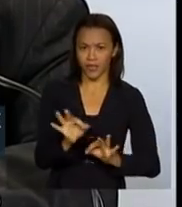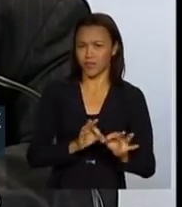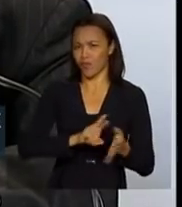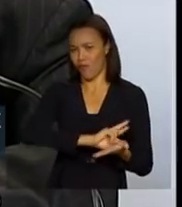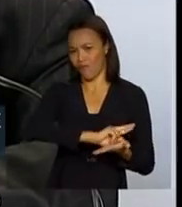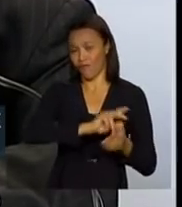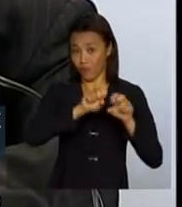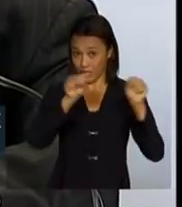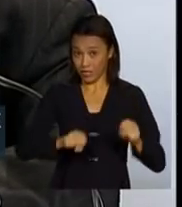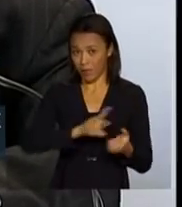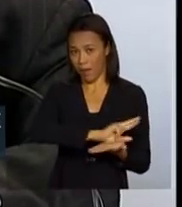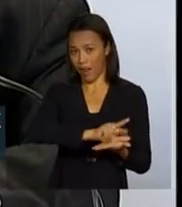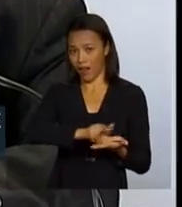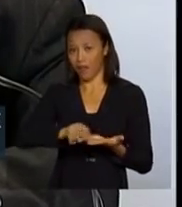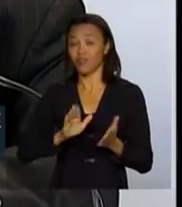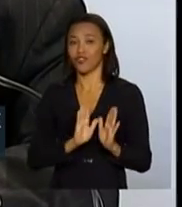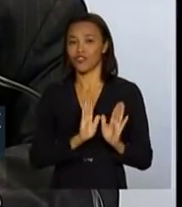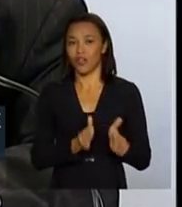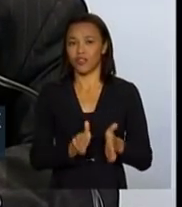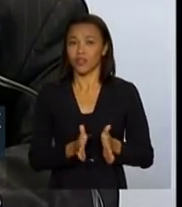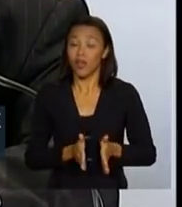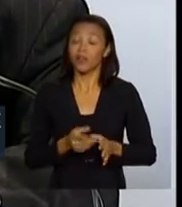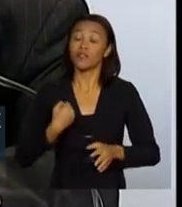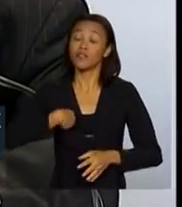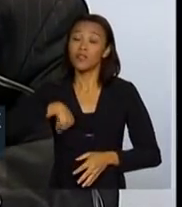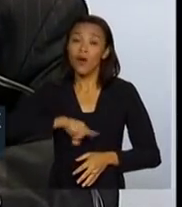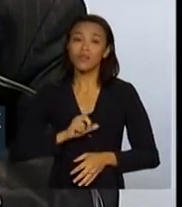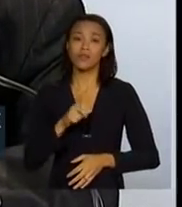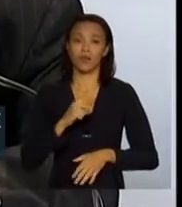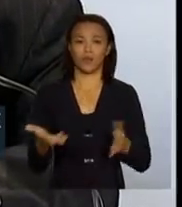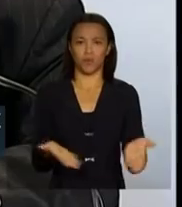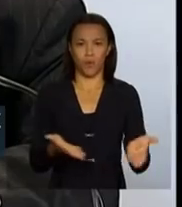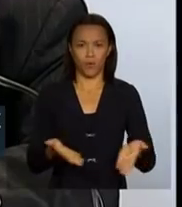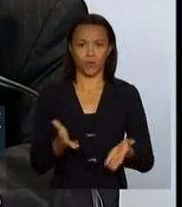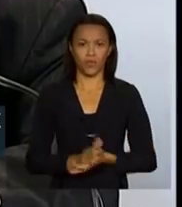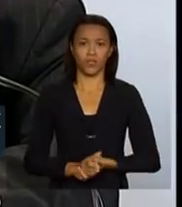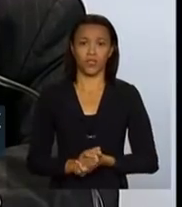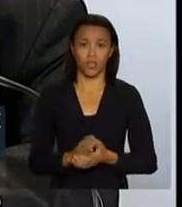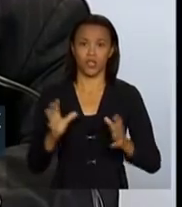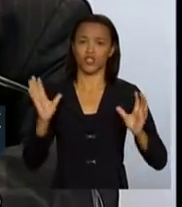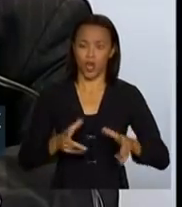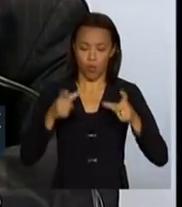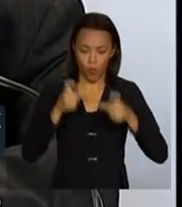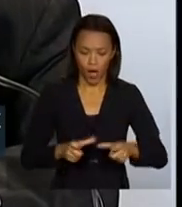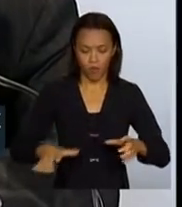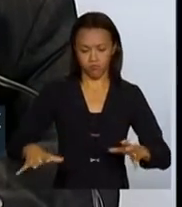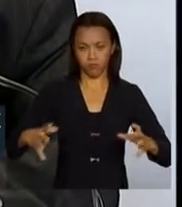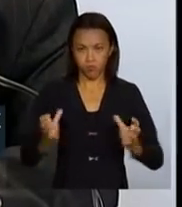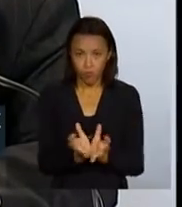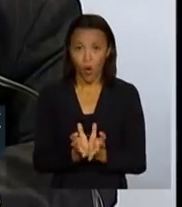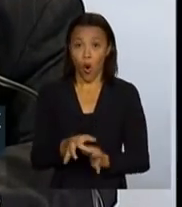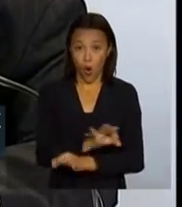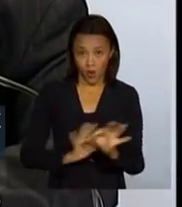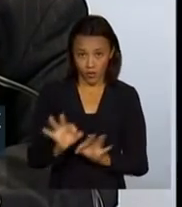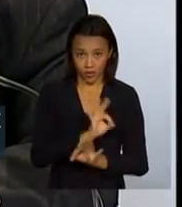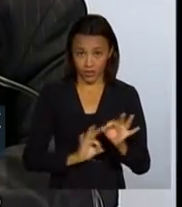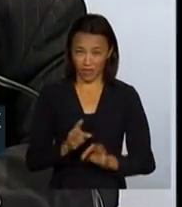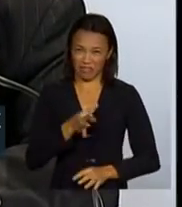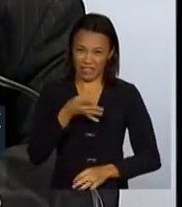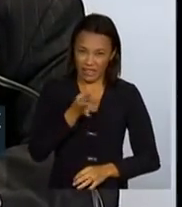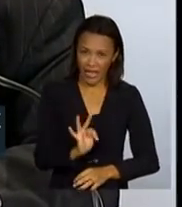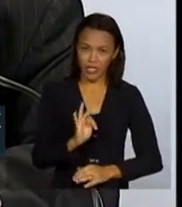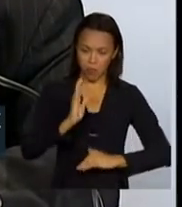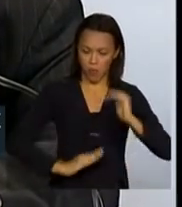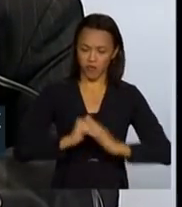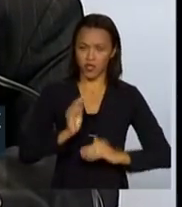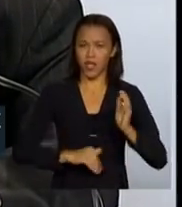etc., mas hoje nós temos um locus estruturado, tecnicamente preparado, com pessoas